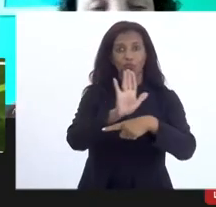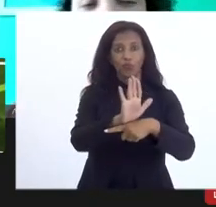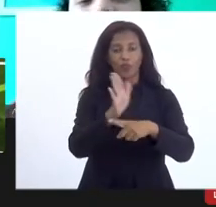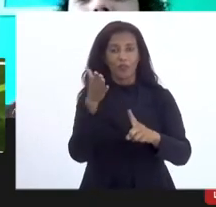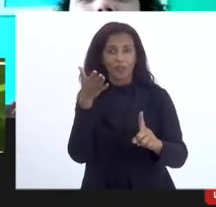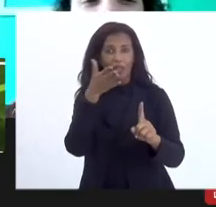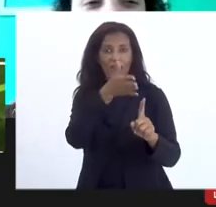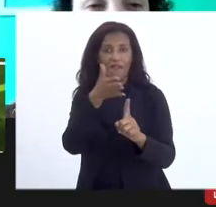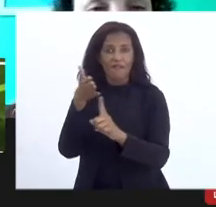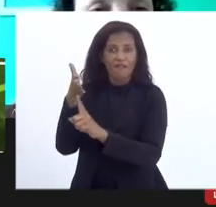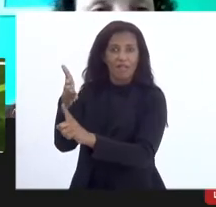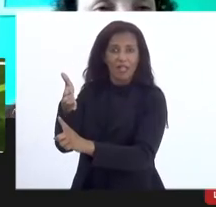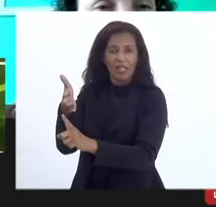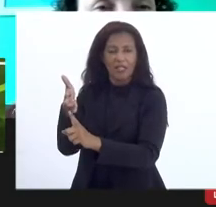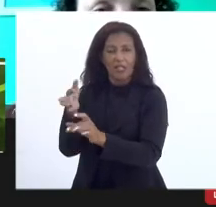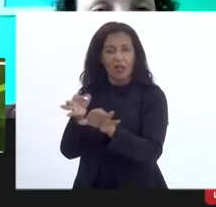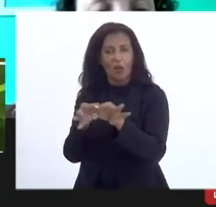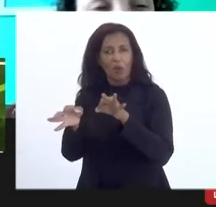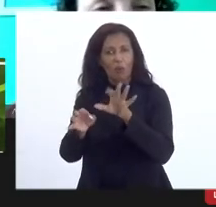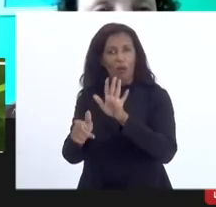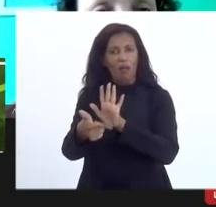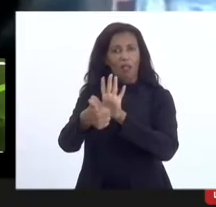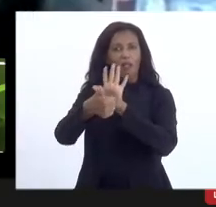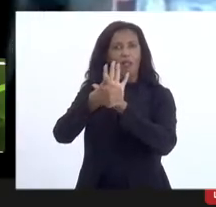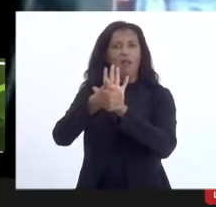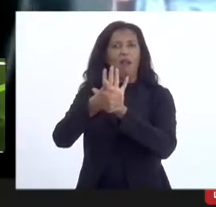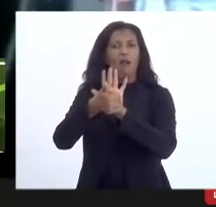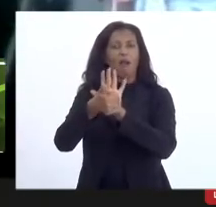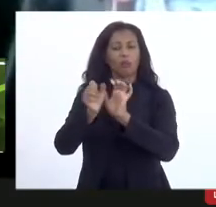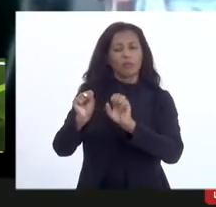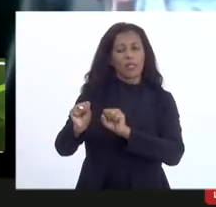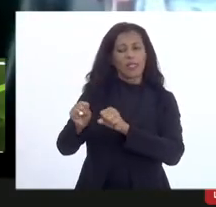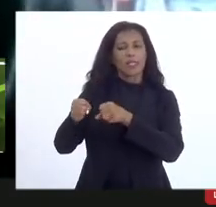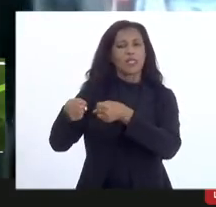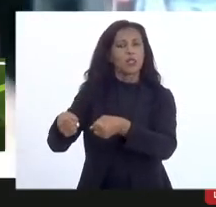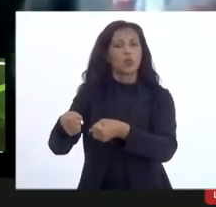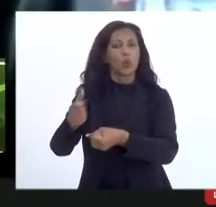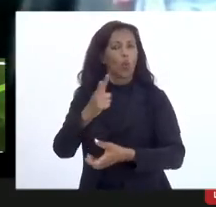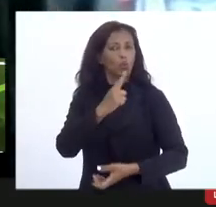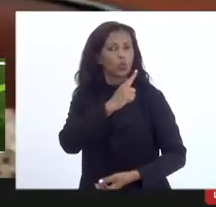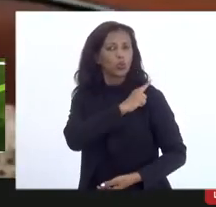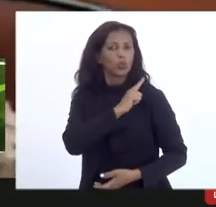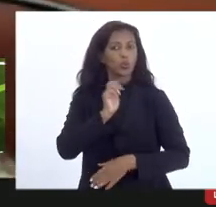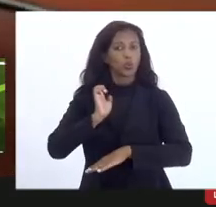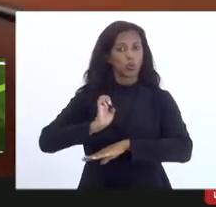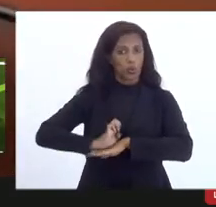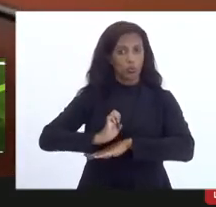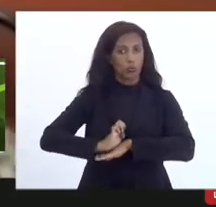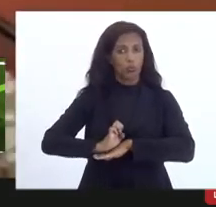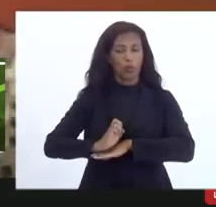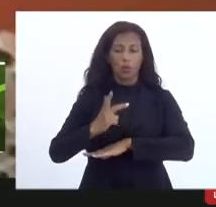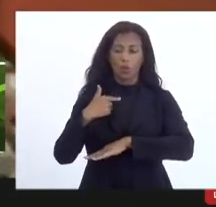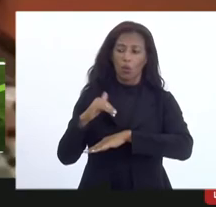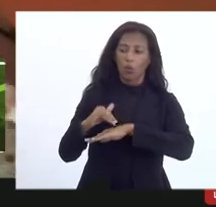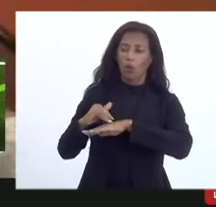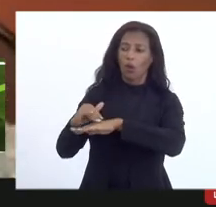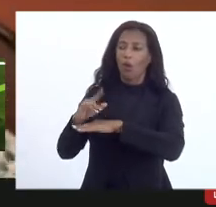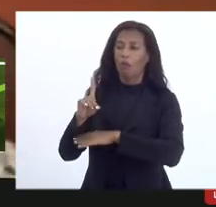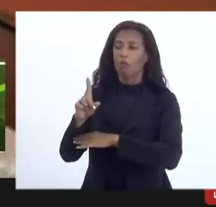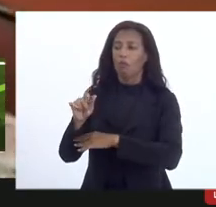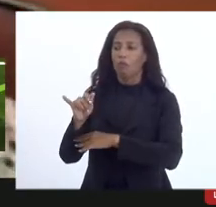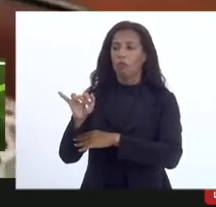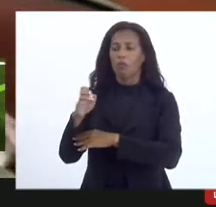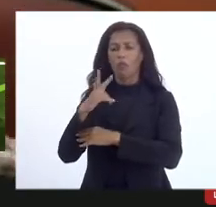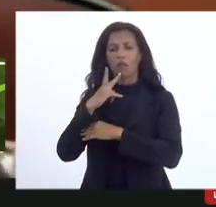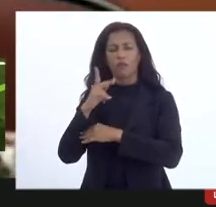referência a alguma norma legal para dar segurança ao gestor estadual você falou com a Daniela a Daniela falou olha mas